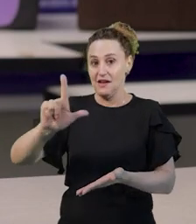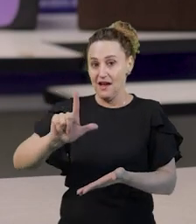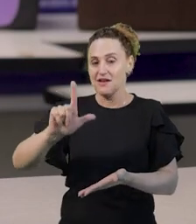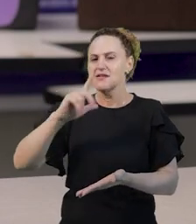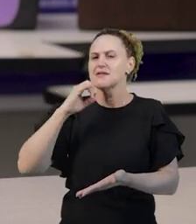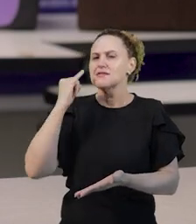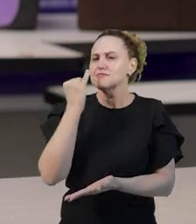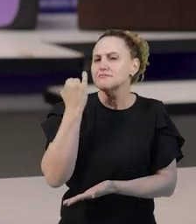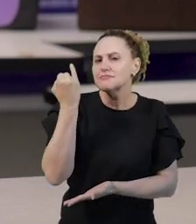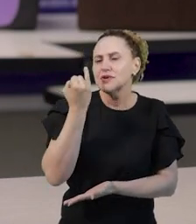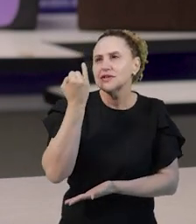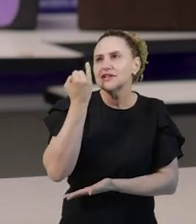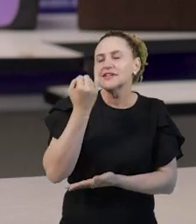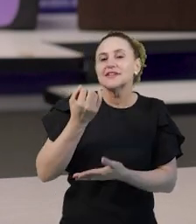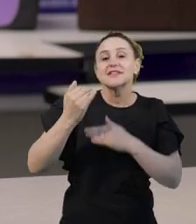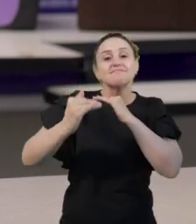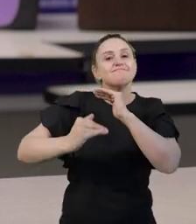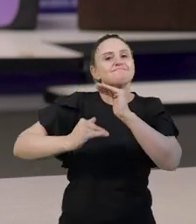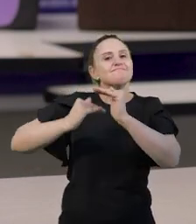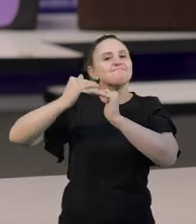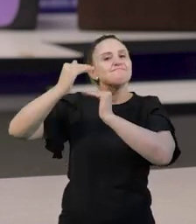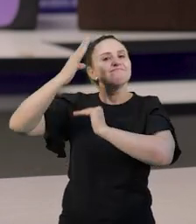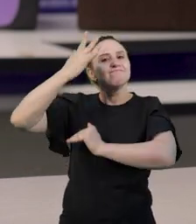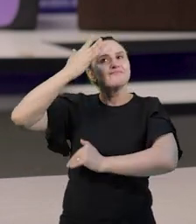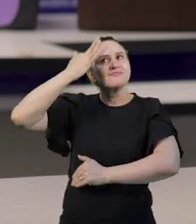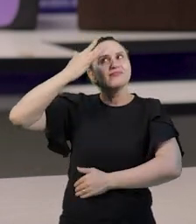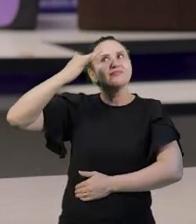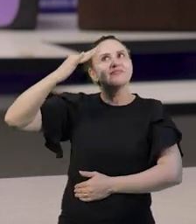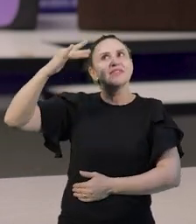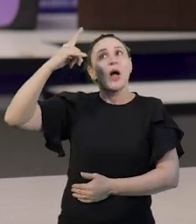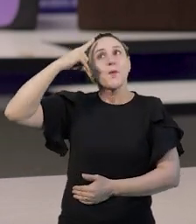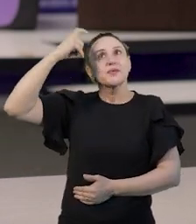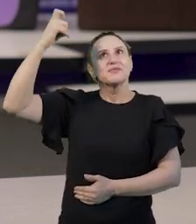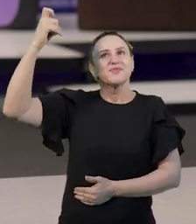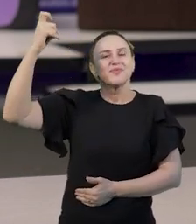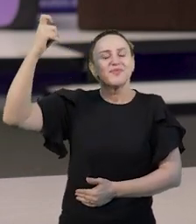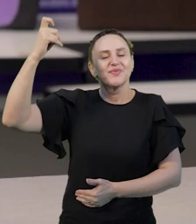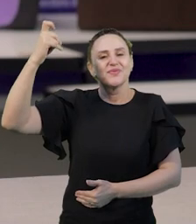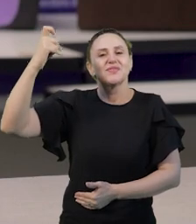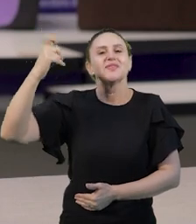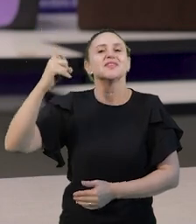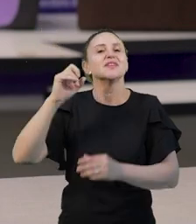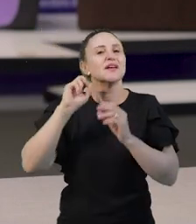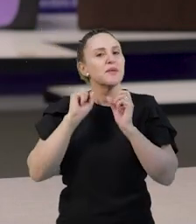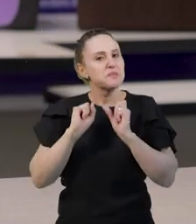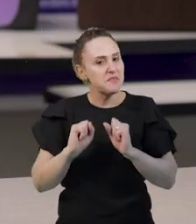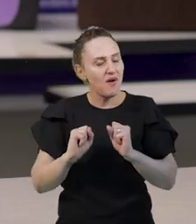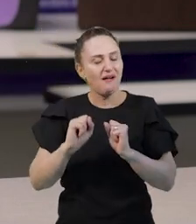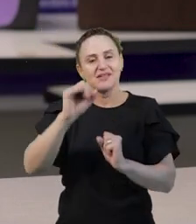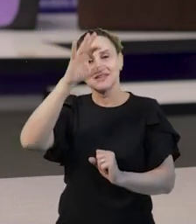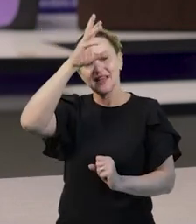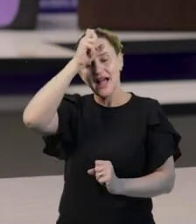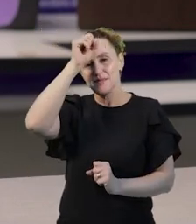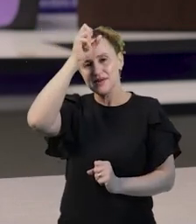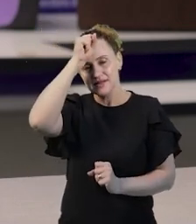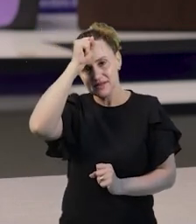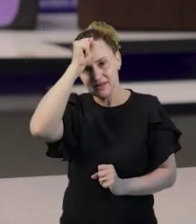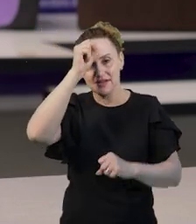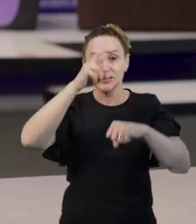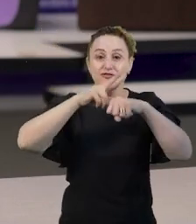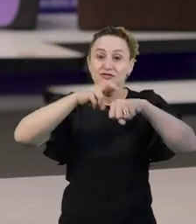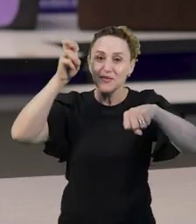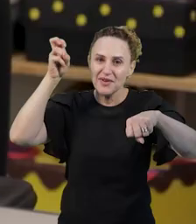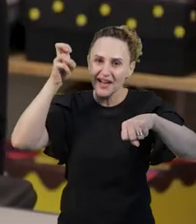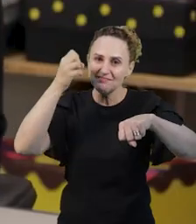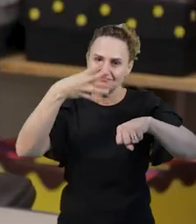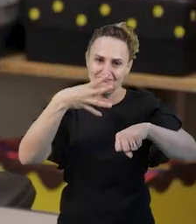desenvolvam a sua imaginação, a sua criatividade e também possam aprender novos vocábulos.